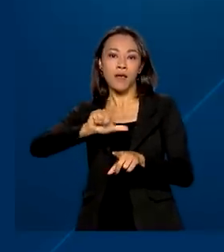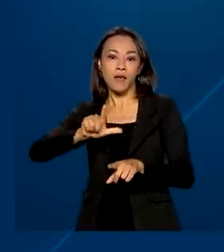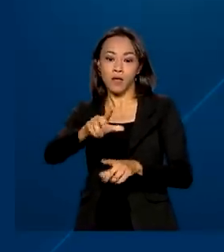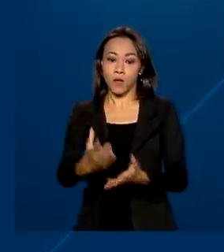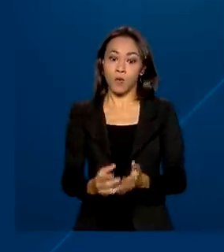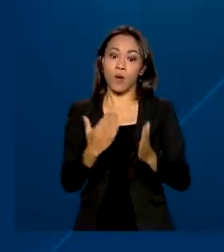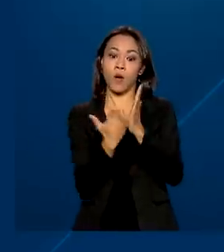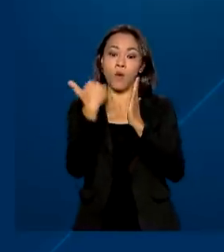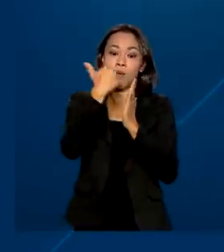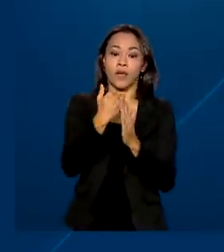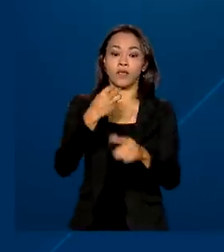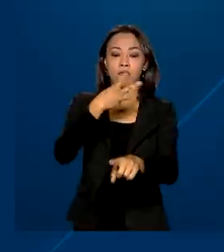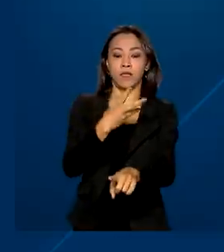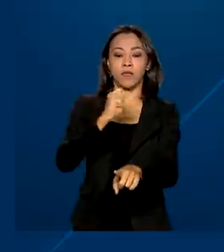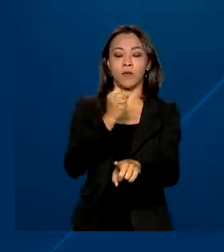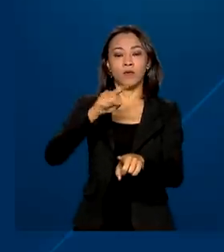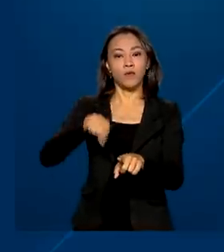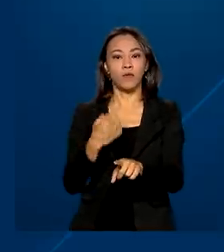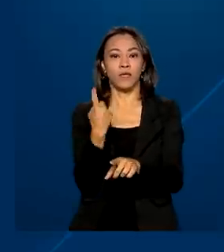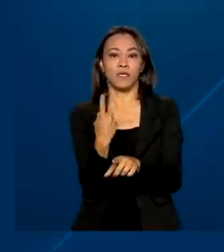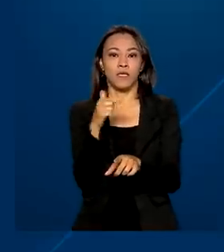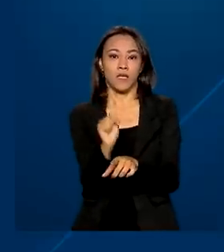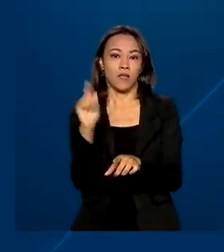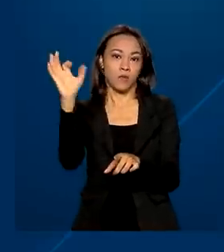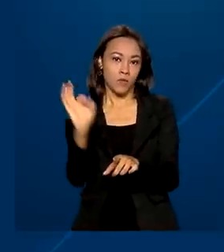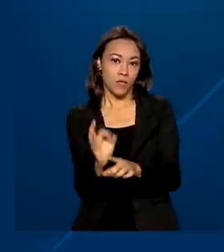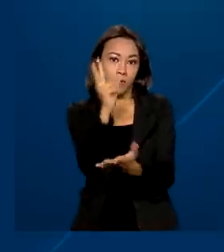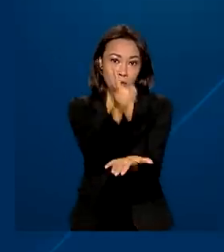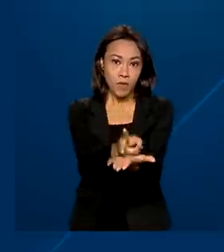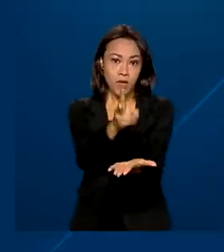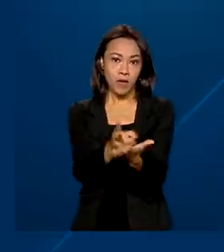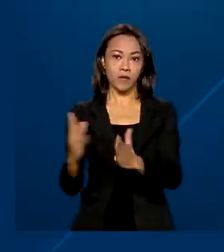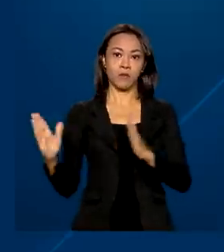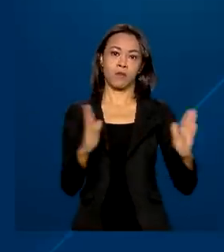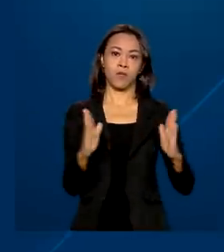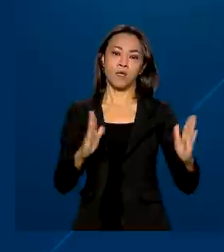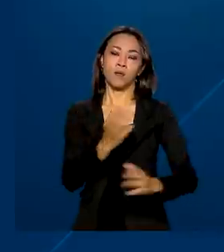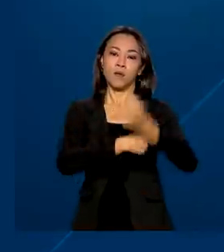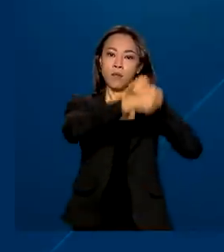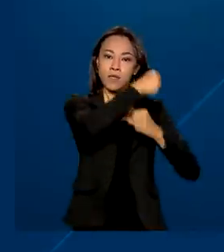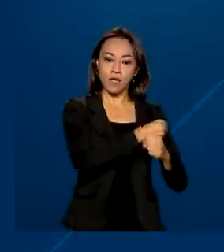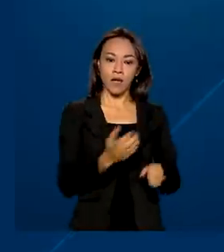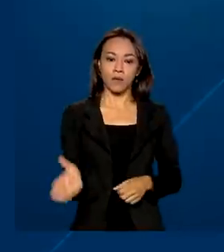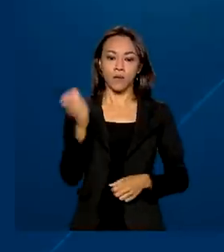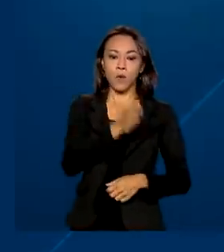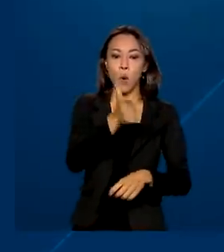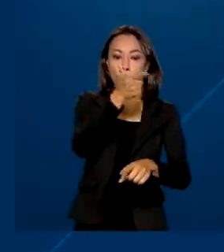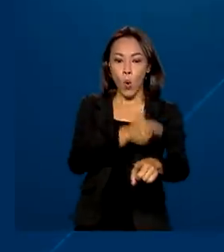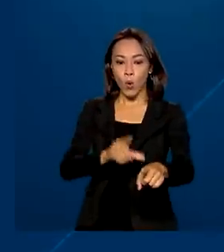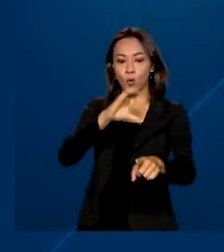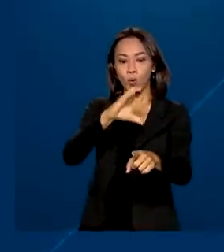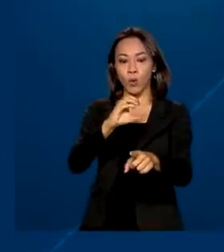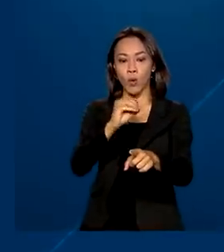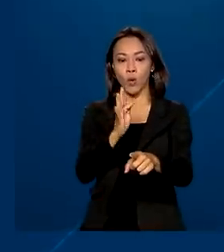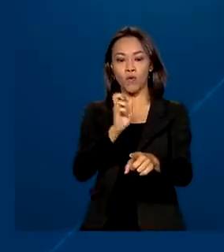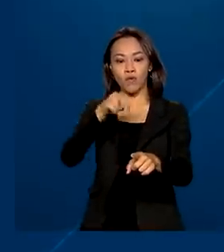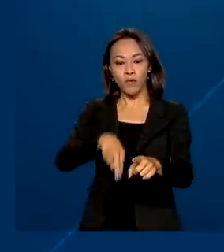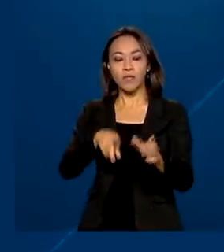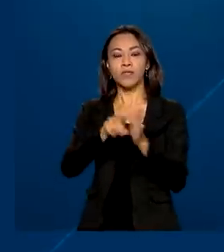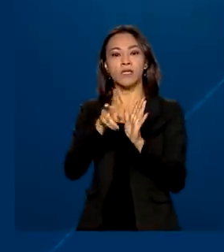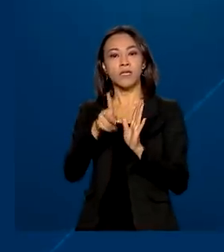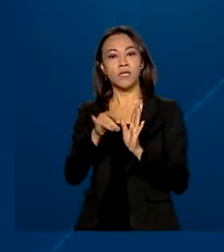38,17% em relação ao mesmo período do ano passado. A COFINS e o PIS-PASEP e a Receita